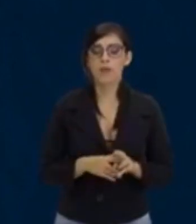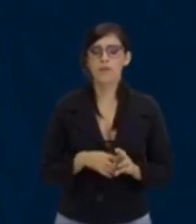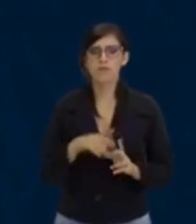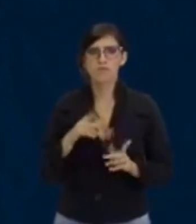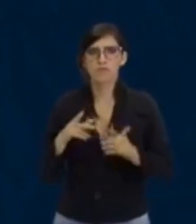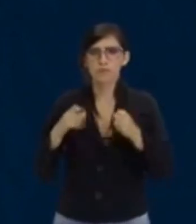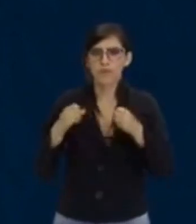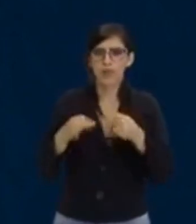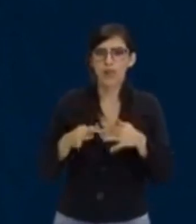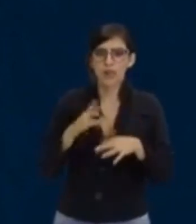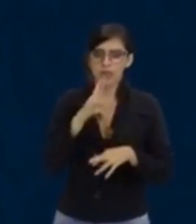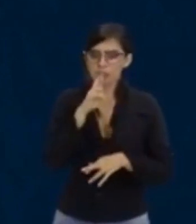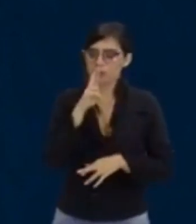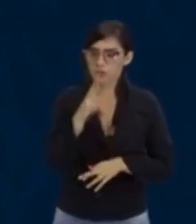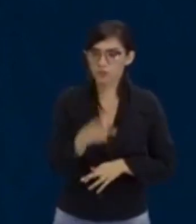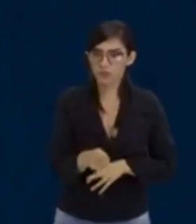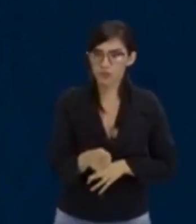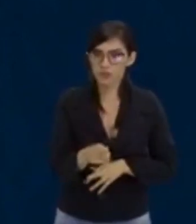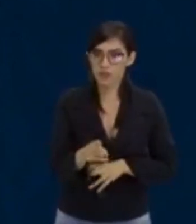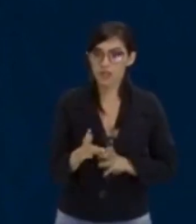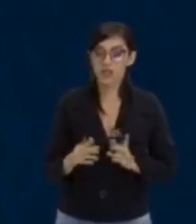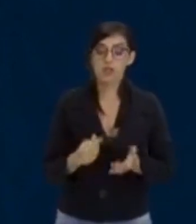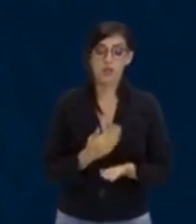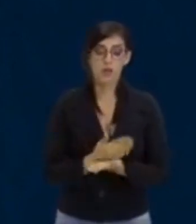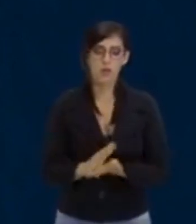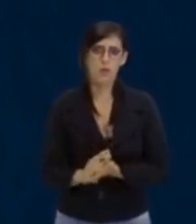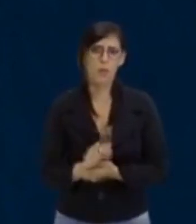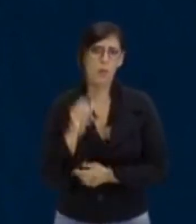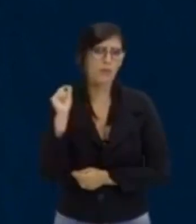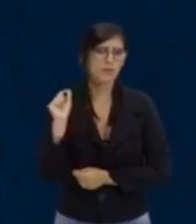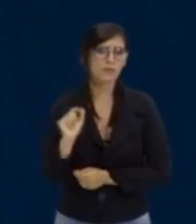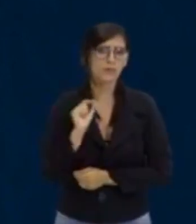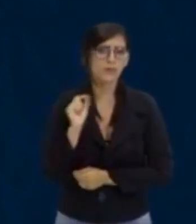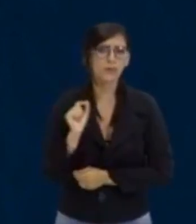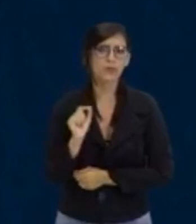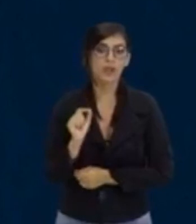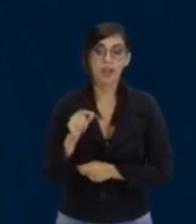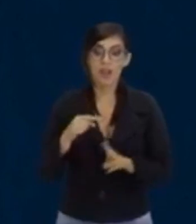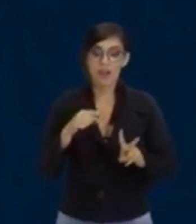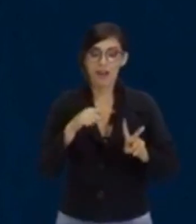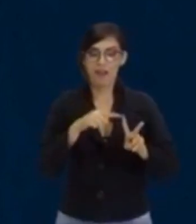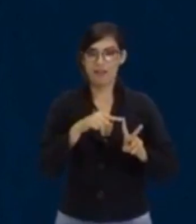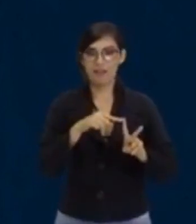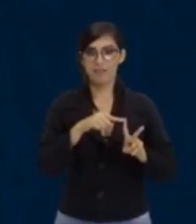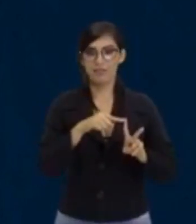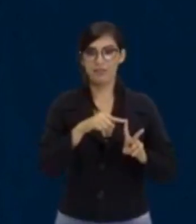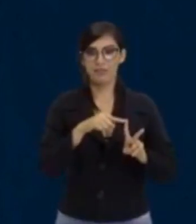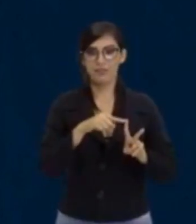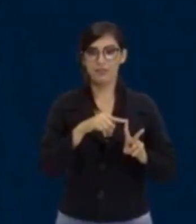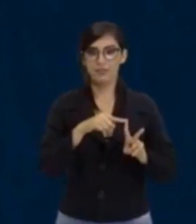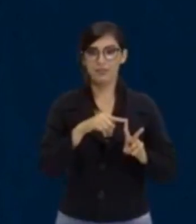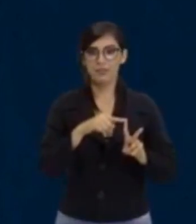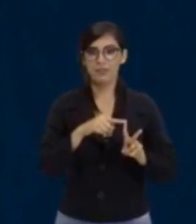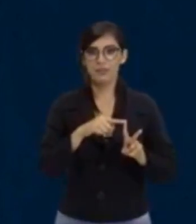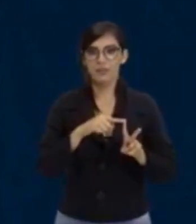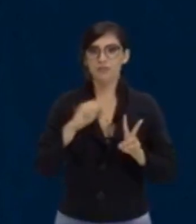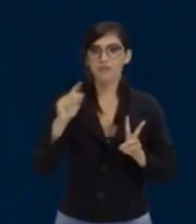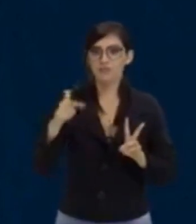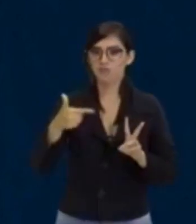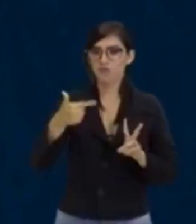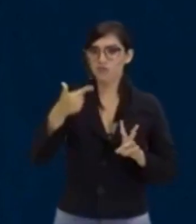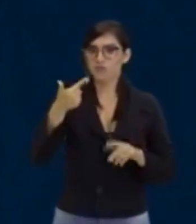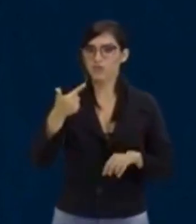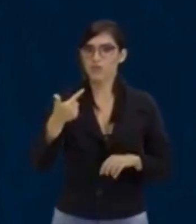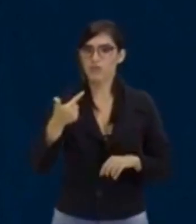a equação e eu começo falando para vocês de raízes de uma equação do segundo grau. Pessoal, o que é raízes? Eu vi isso